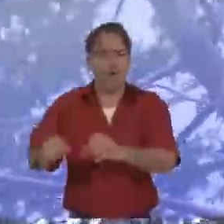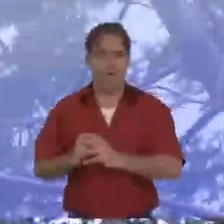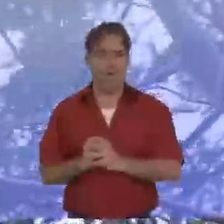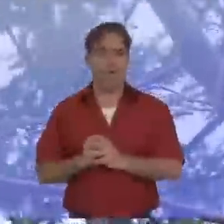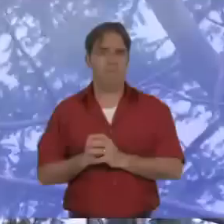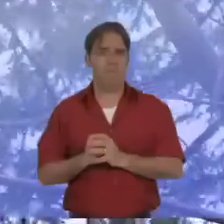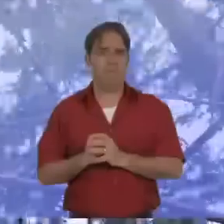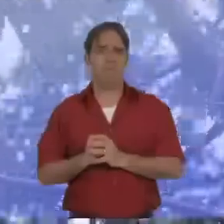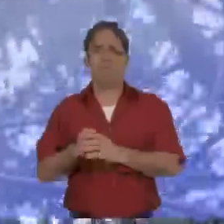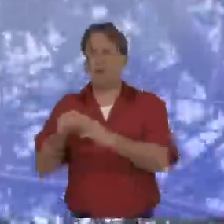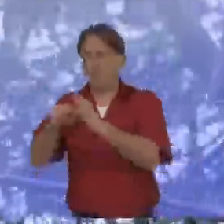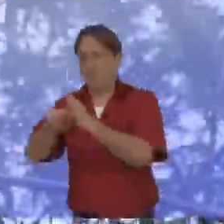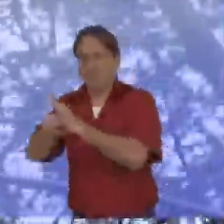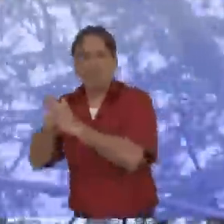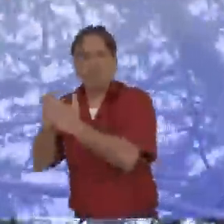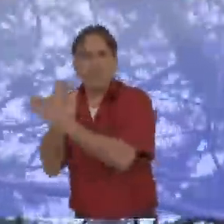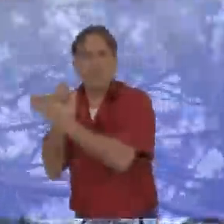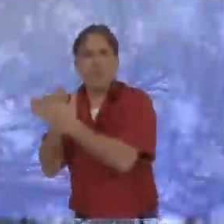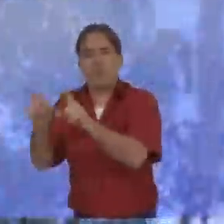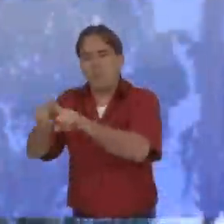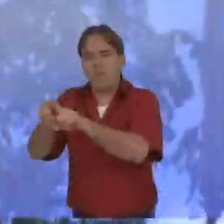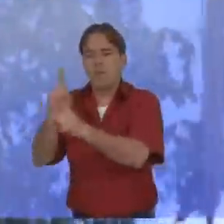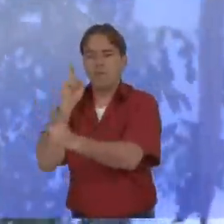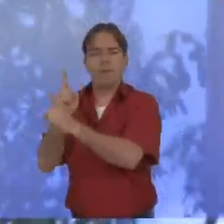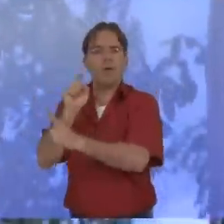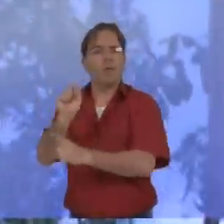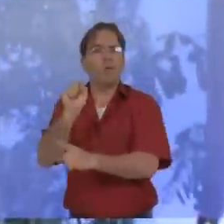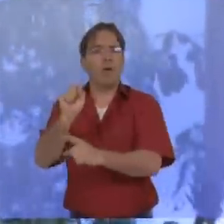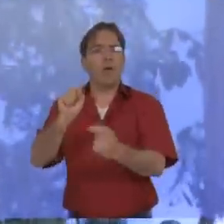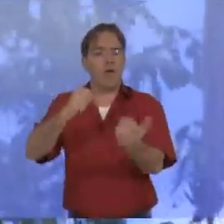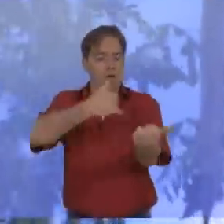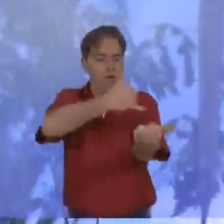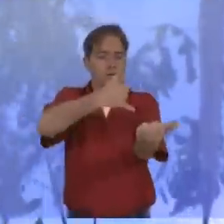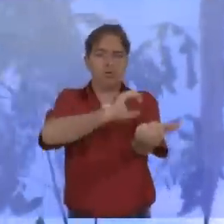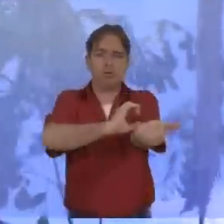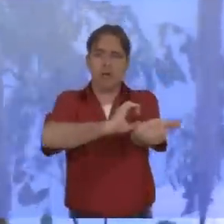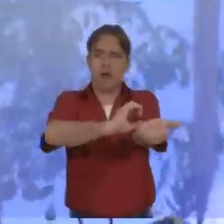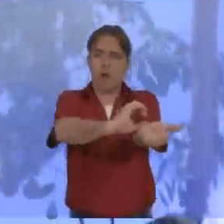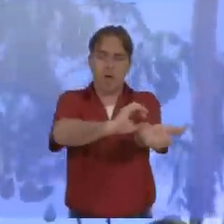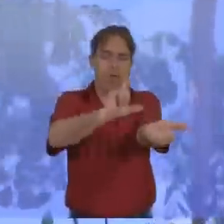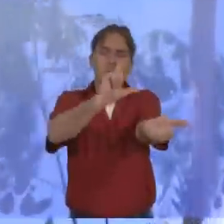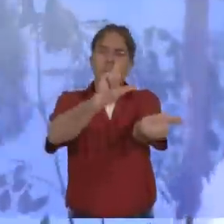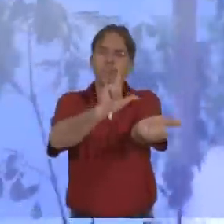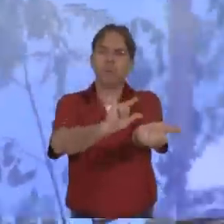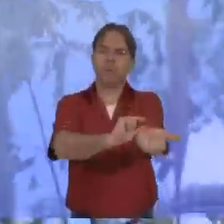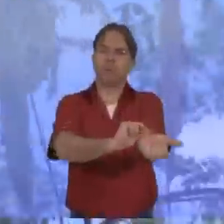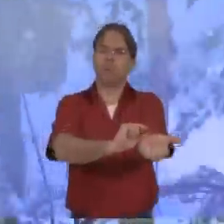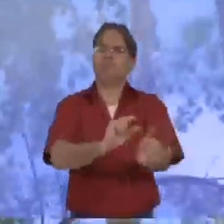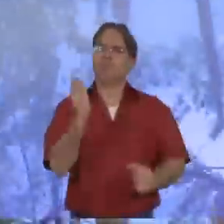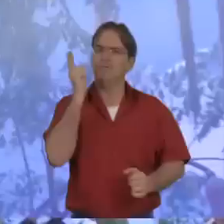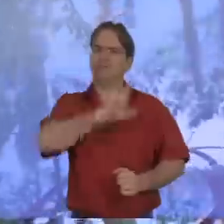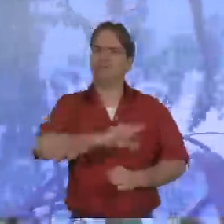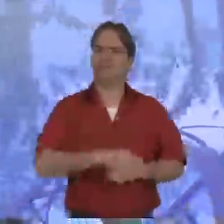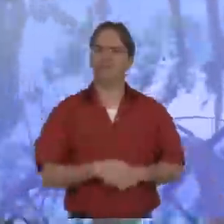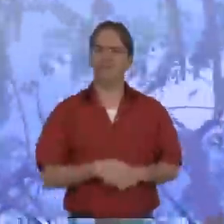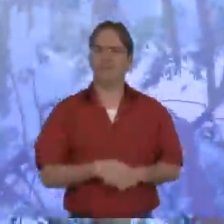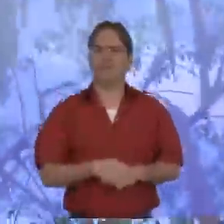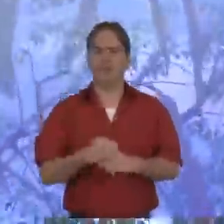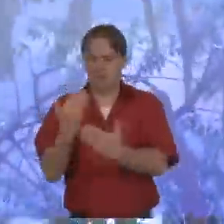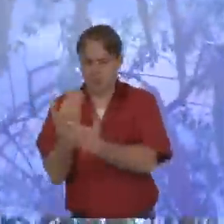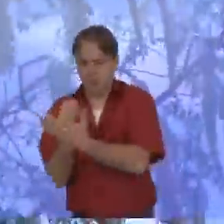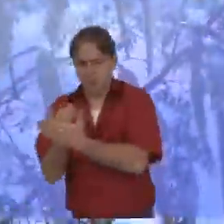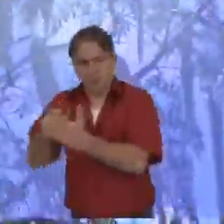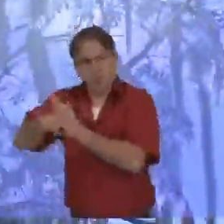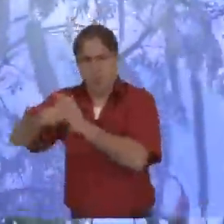trabalhos que mostram que, inclusive, reduz o colesterol, mas a gente não conseguiu detectar agora em uma pesquisa, mas vamos